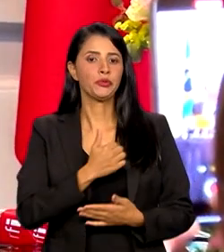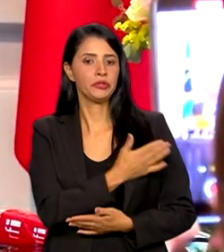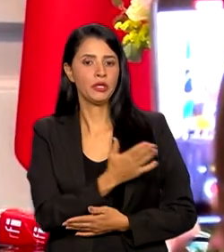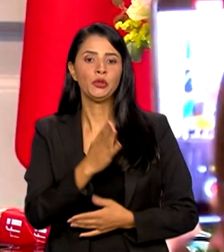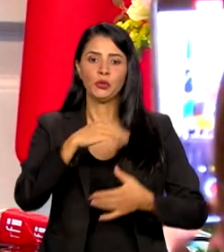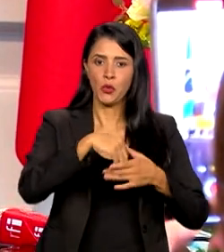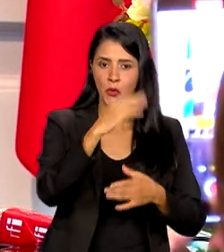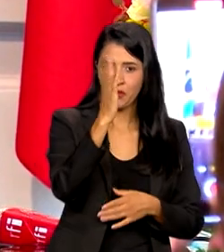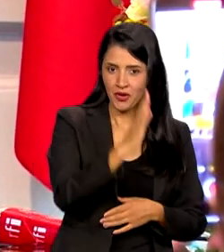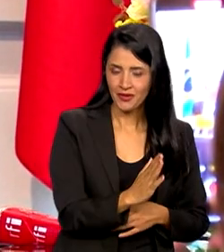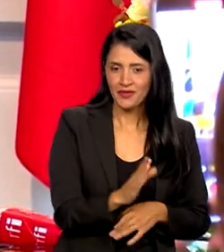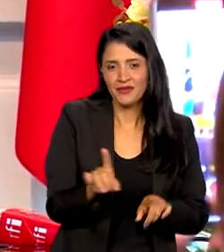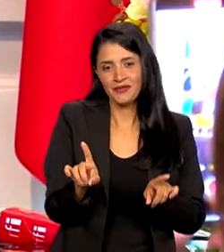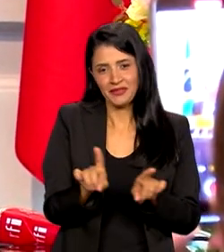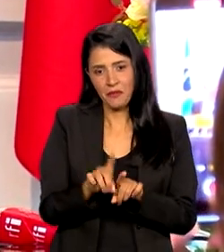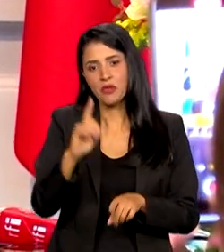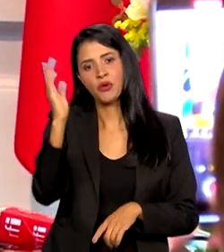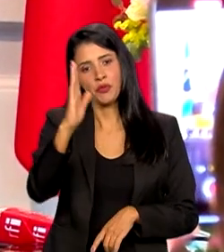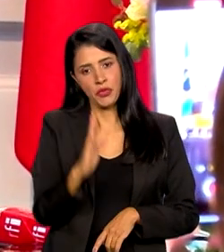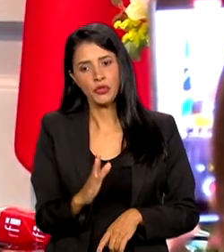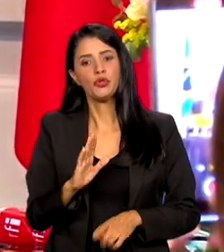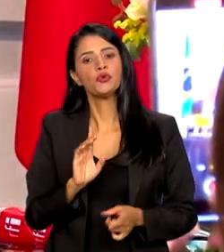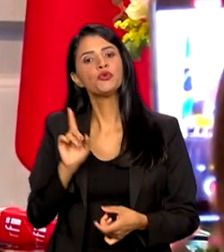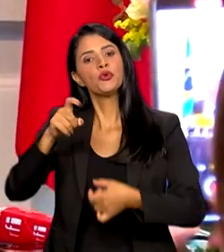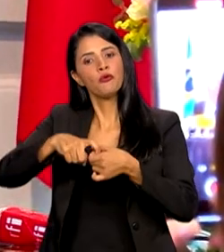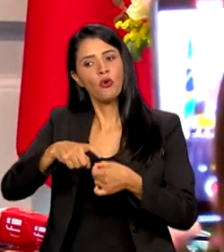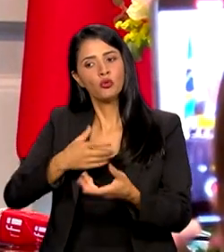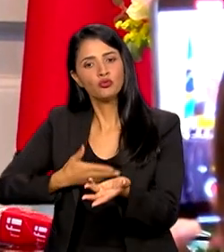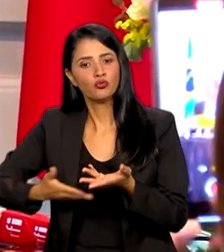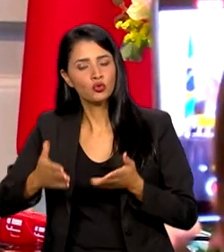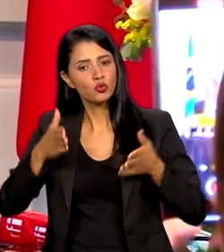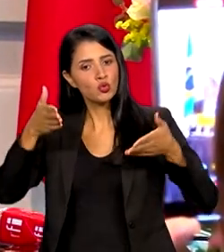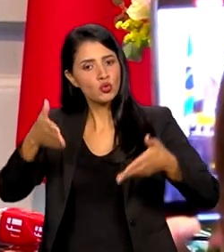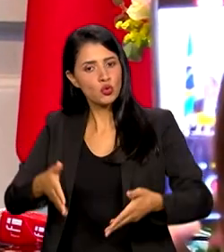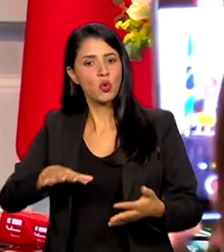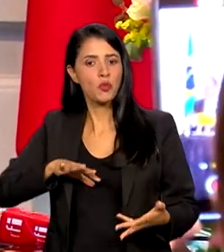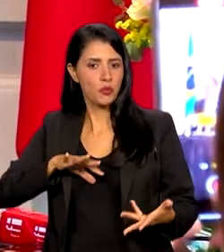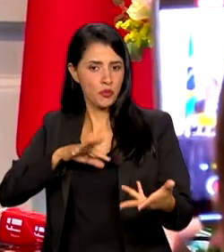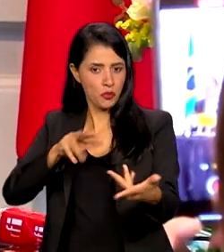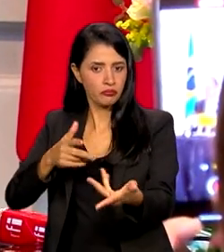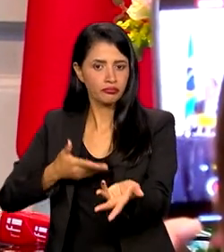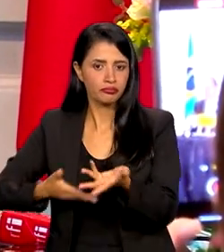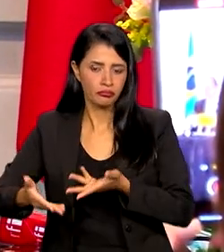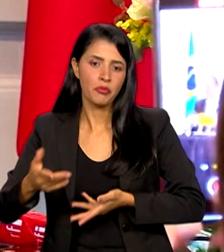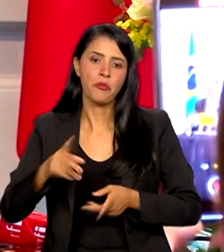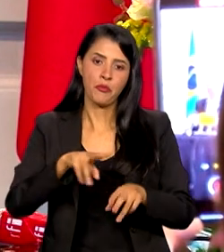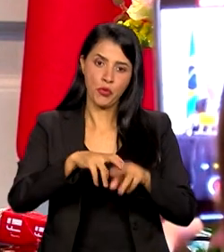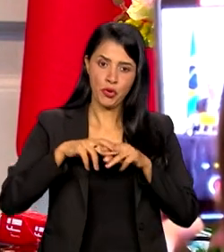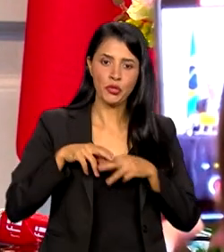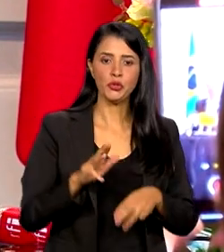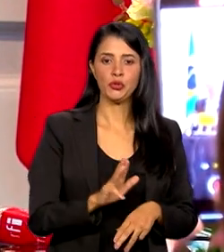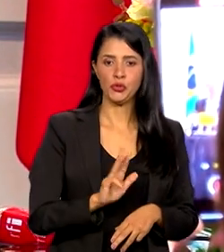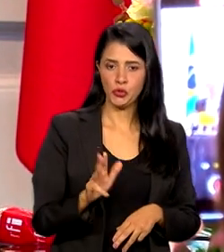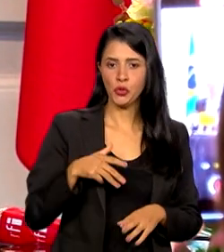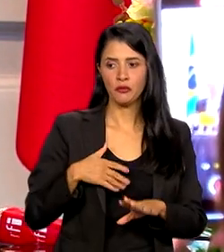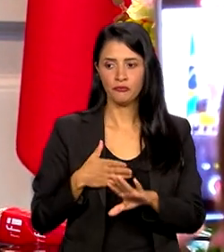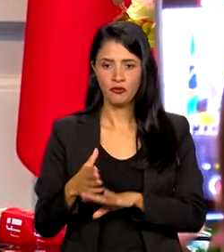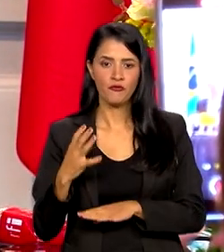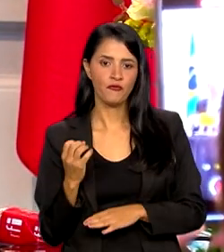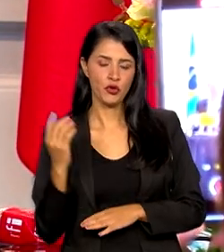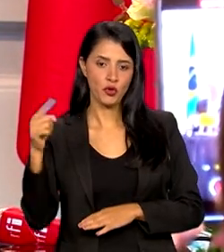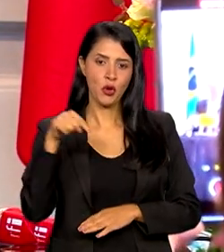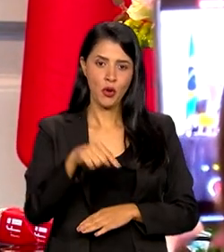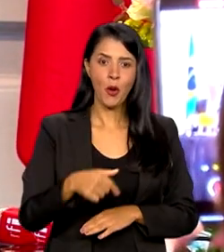como também o Brasil voltou ao cenário internacional. O presidente Lula tem feito questão de viajar ao mundo. O primeiro país que ele visita na